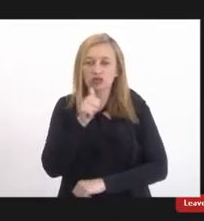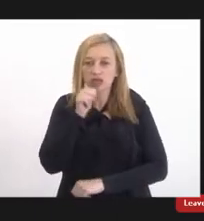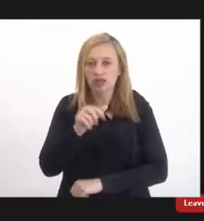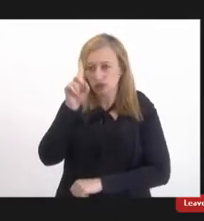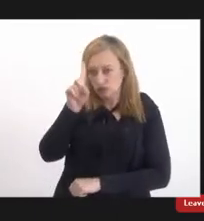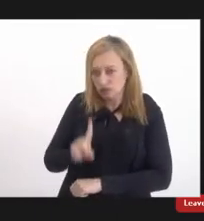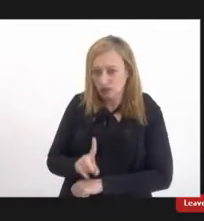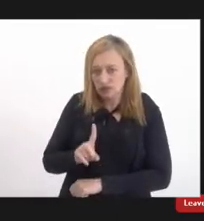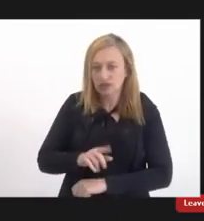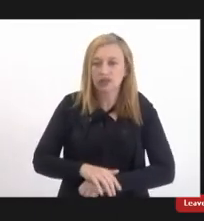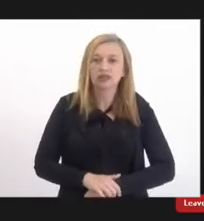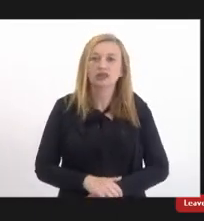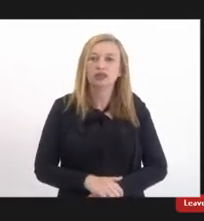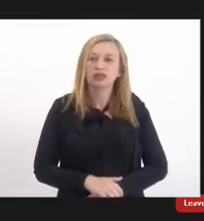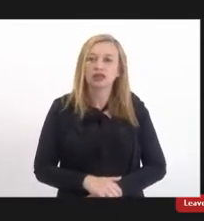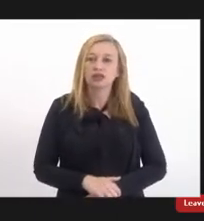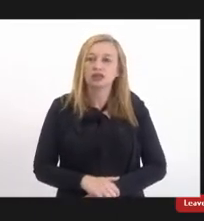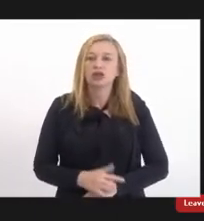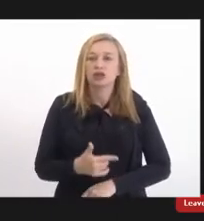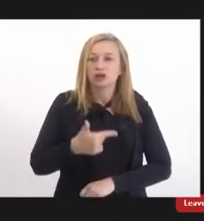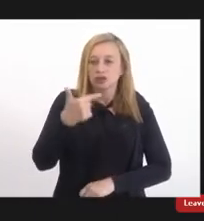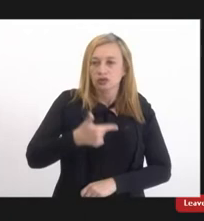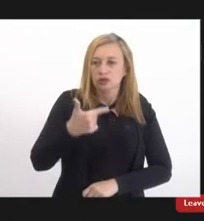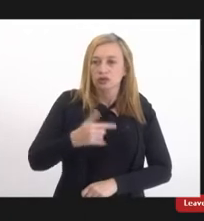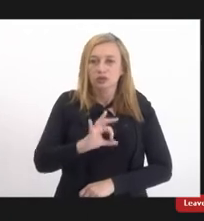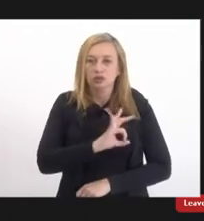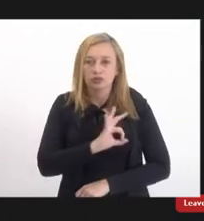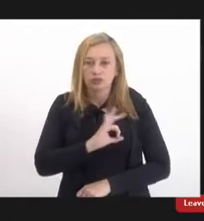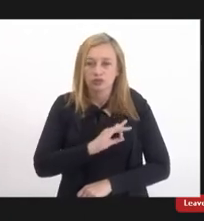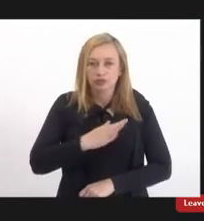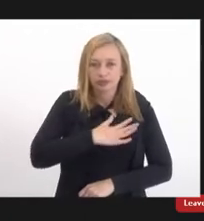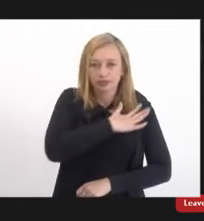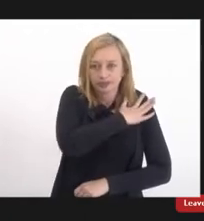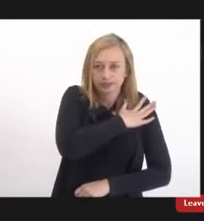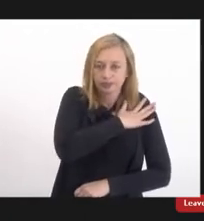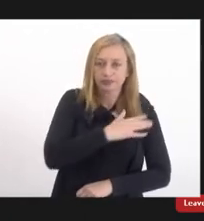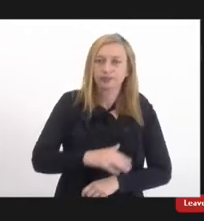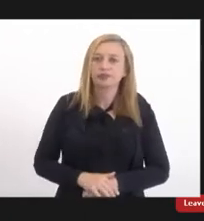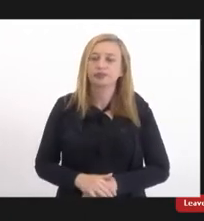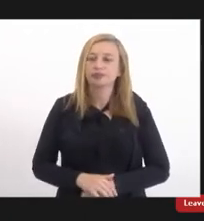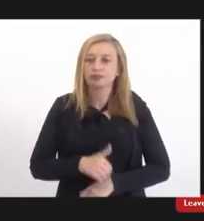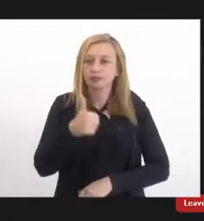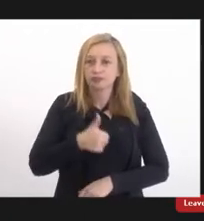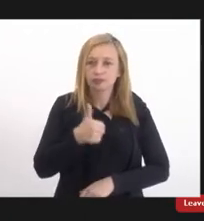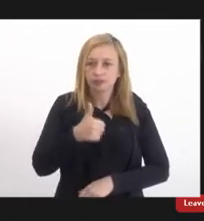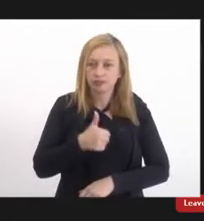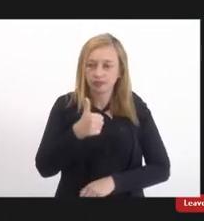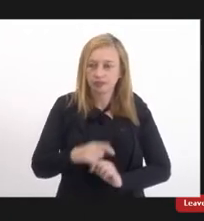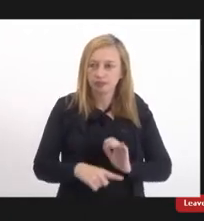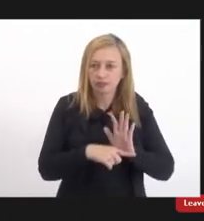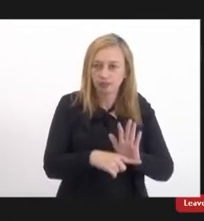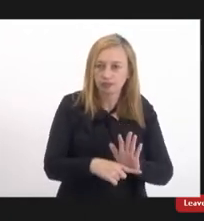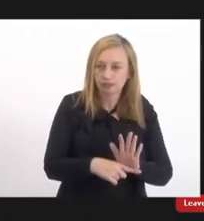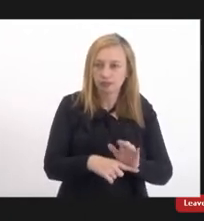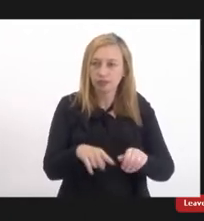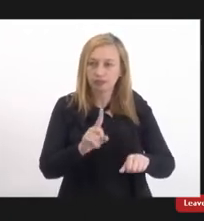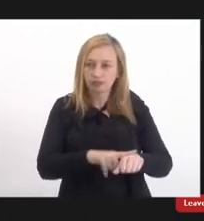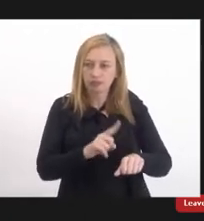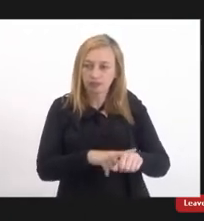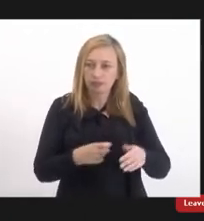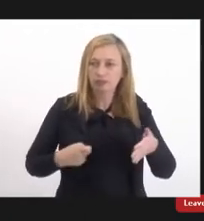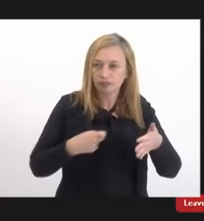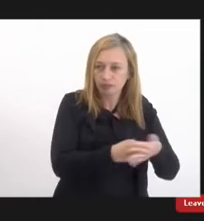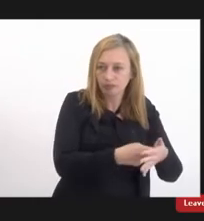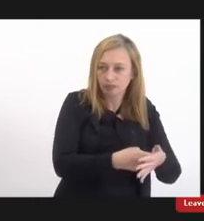deficiência 2 polícia militar que realiza o primeiro atendimento às ocorrências 3